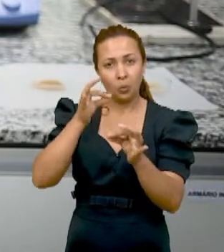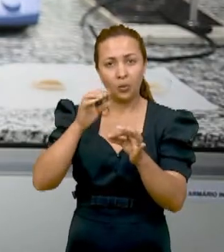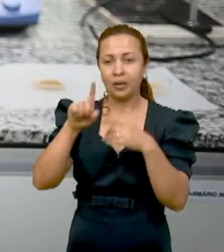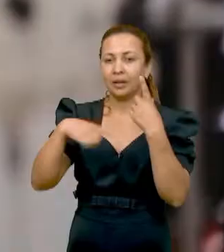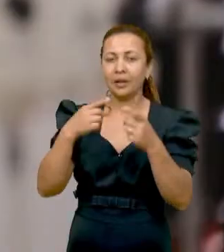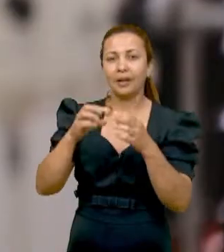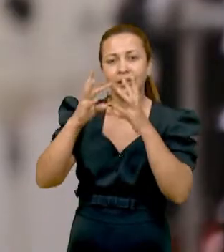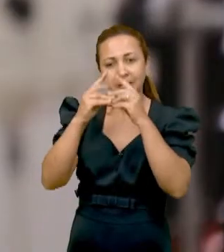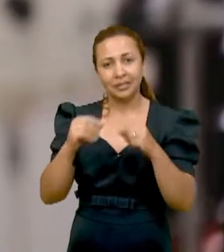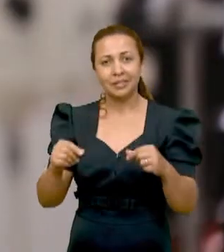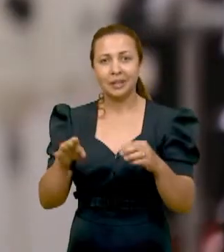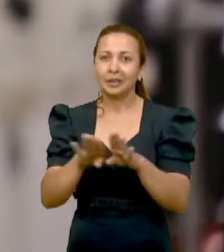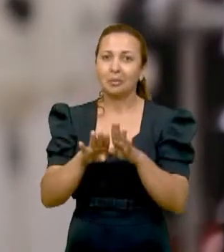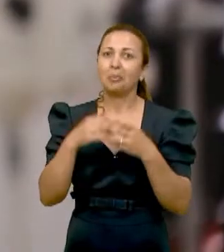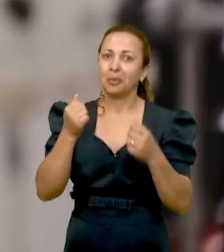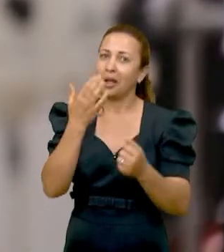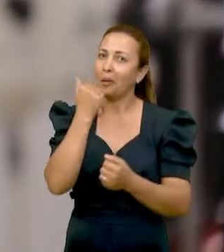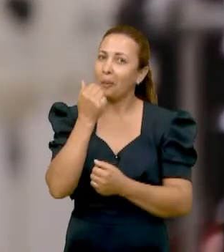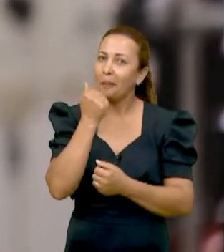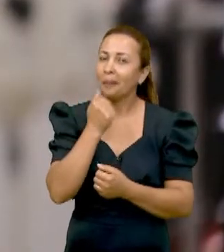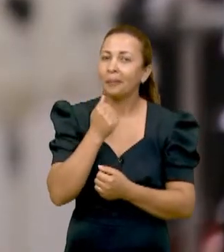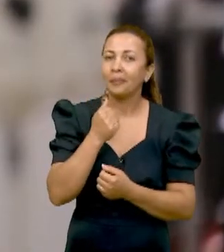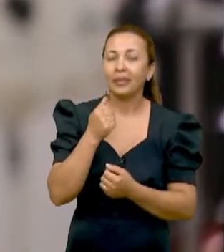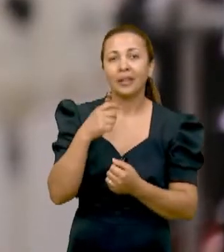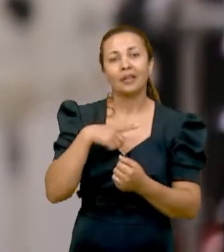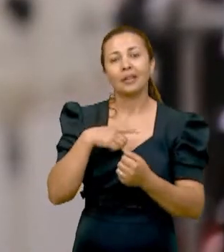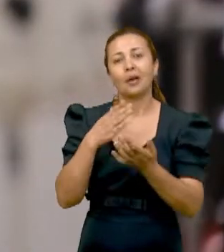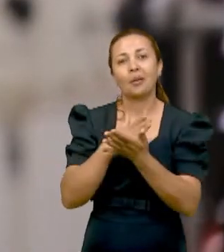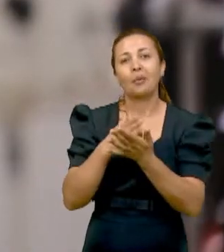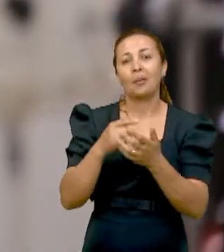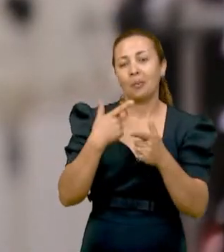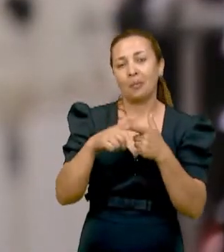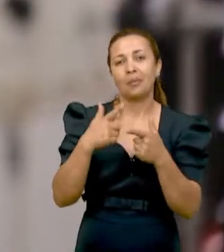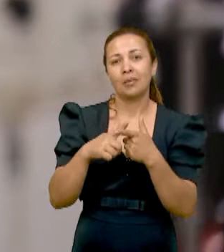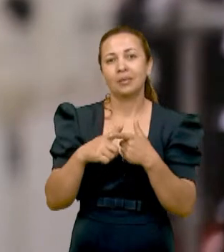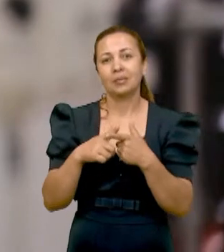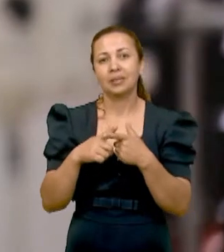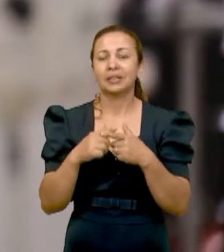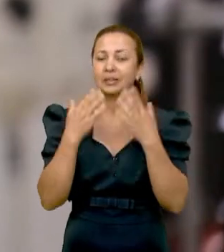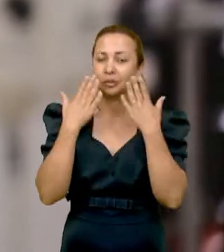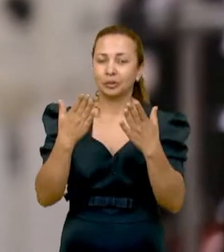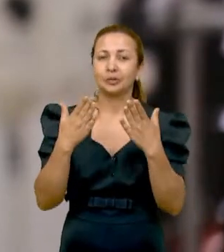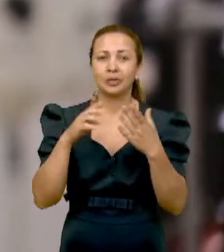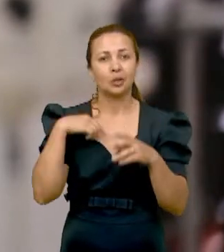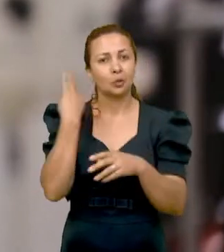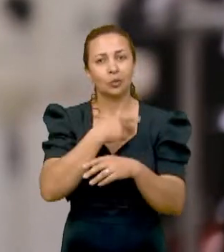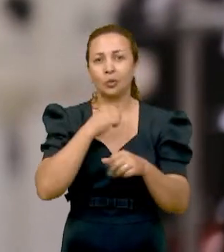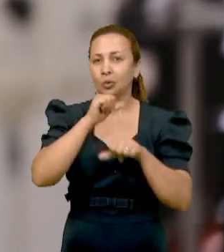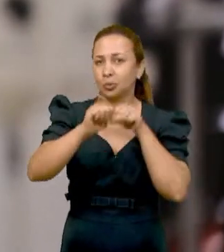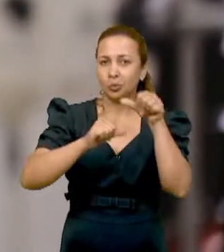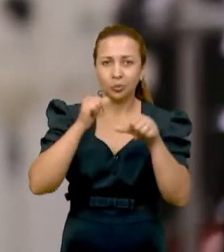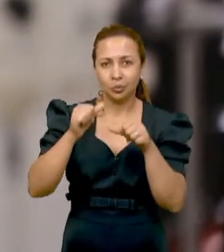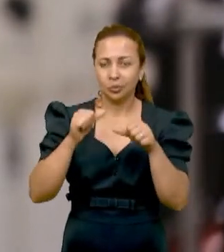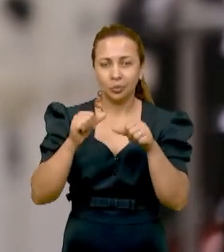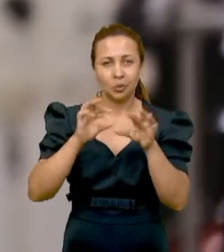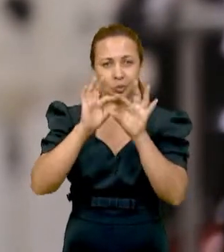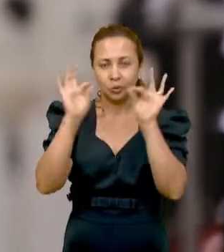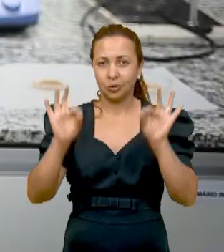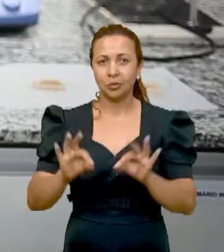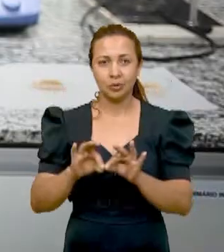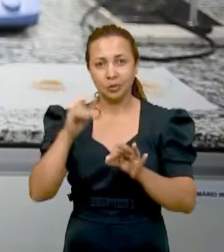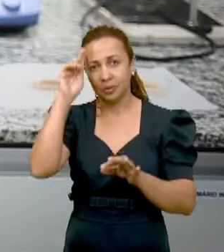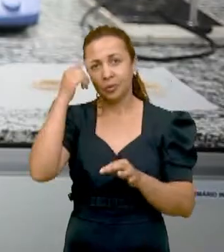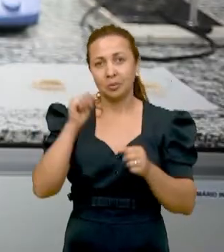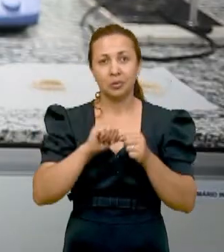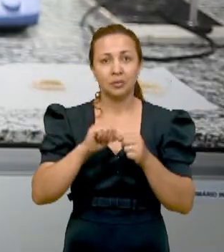né? E daí, por alguns problemas enfrentados durante todo esse processo, a gente mudou de plano para produzir pratos